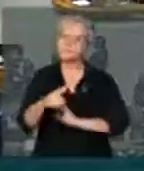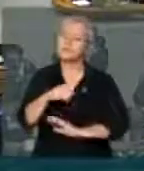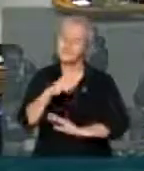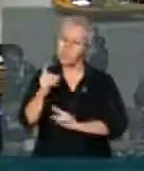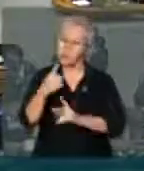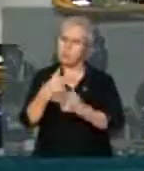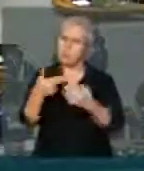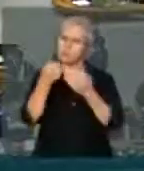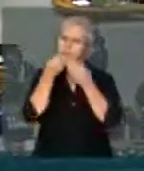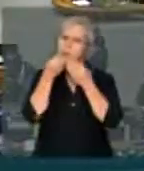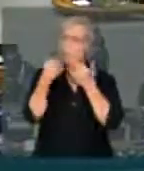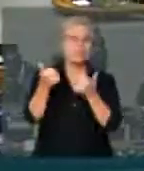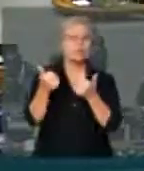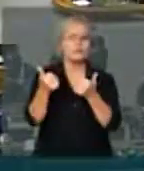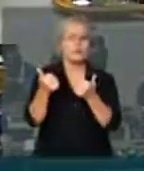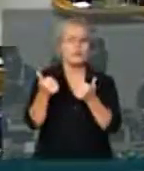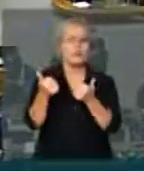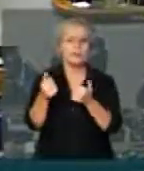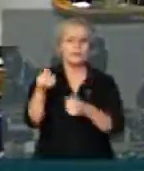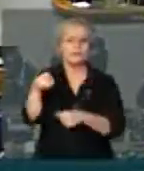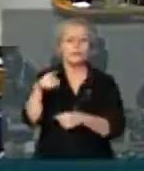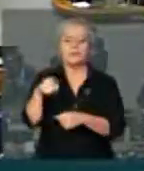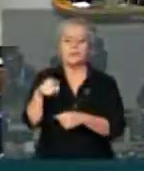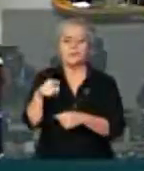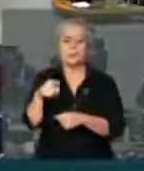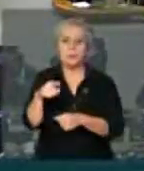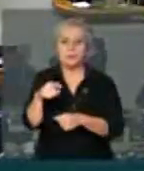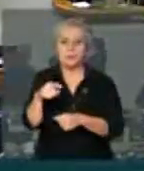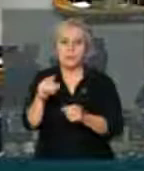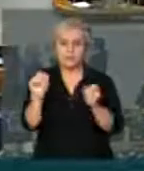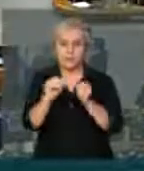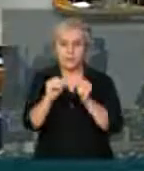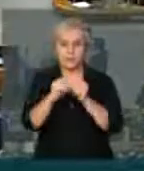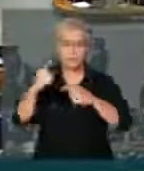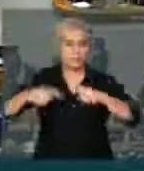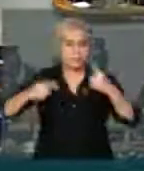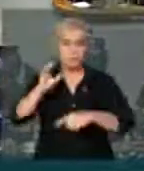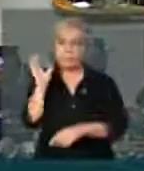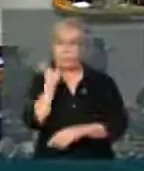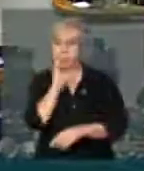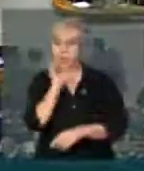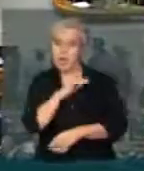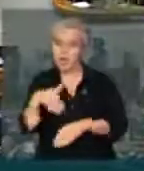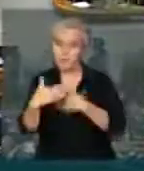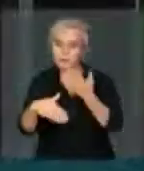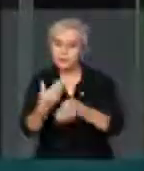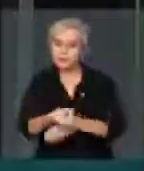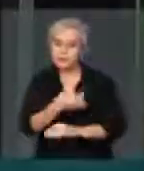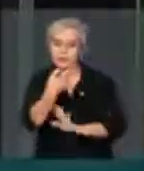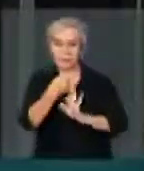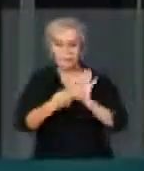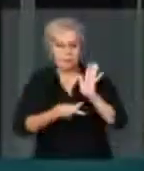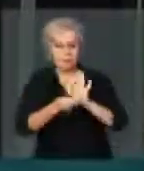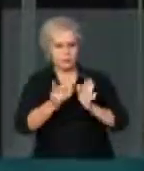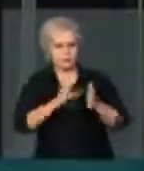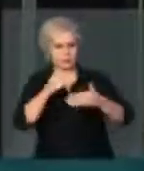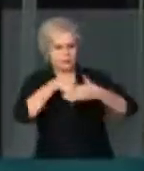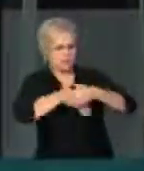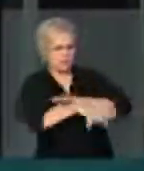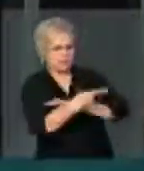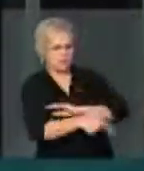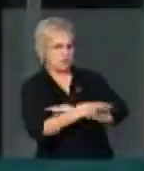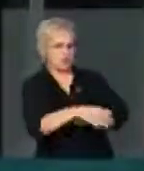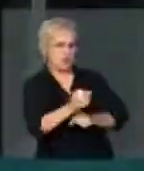que é de apressar o debate sobre projetos que estavam engavetados